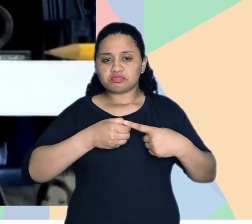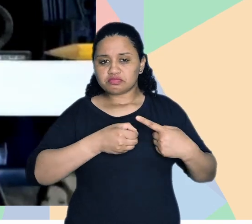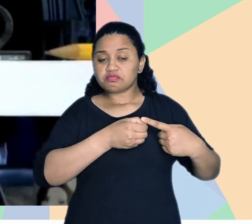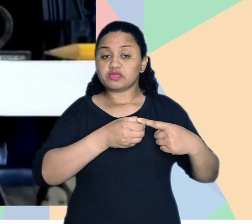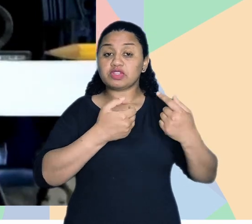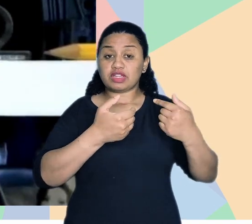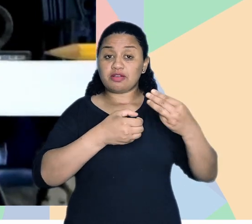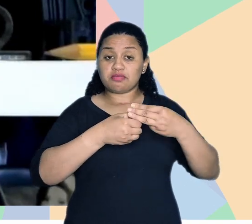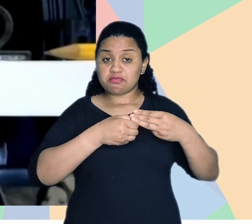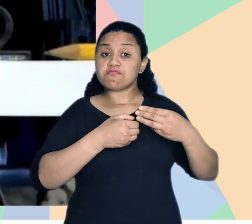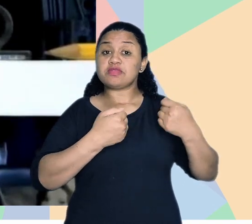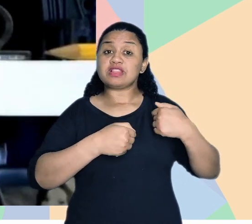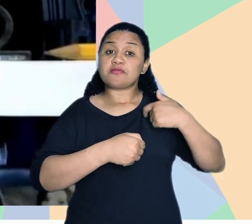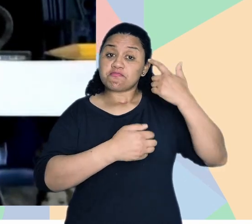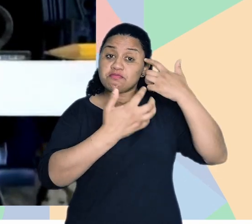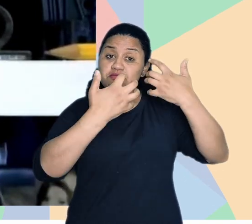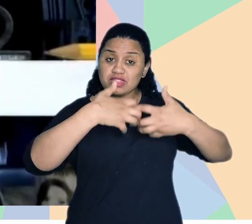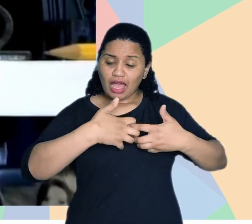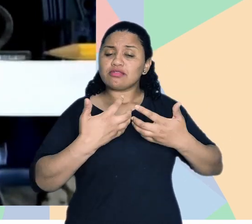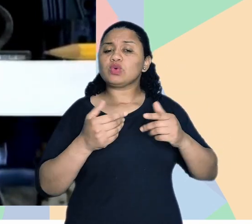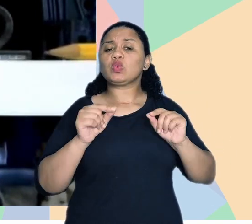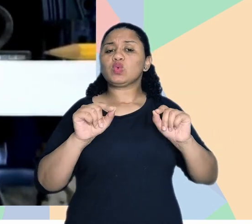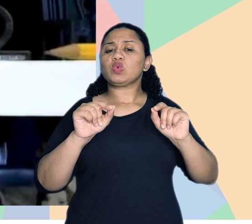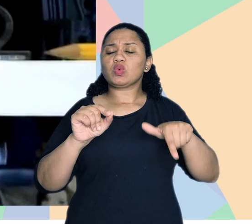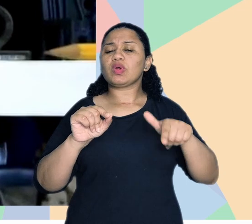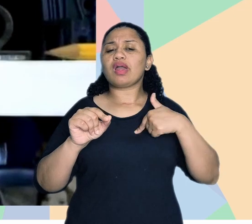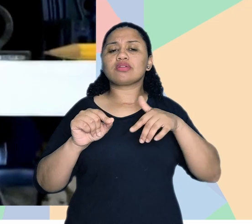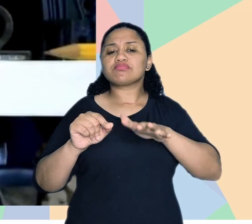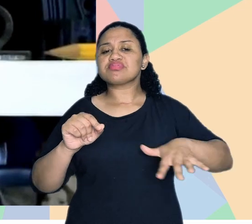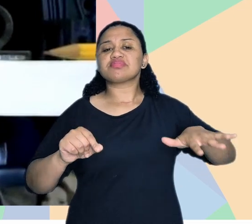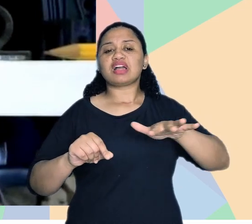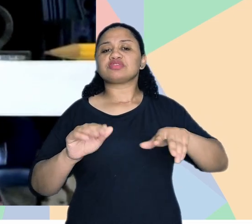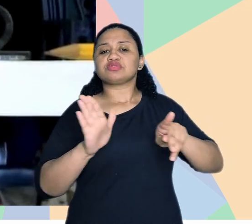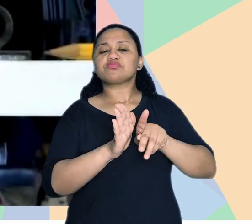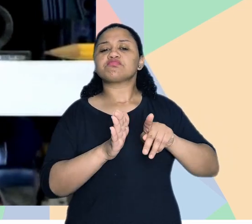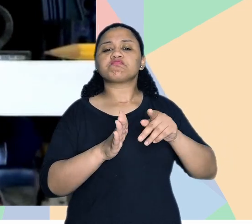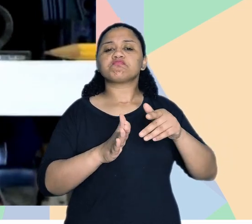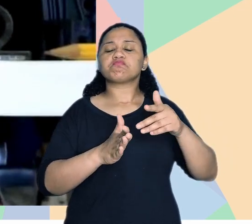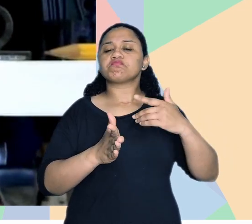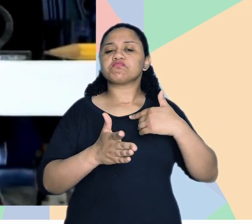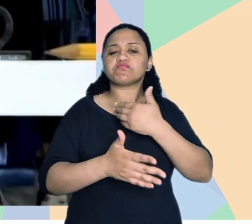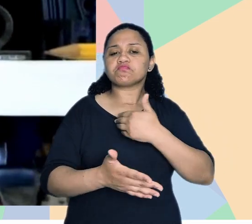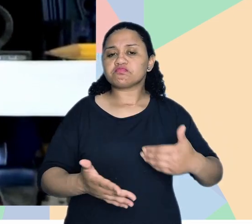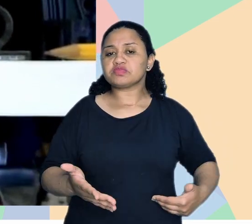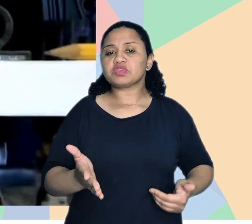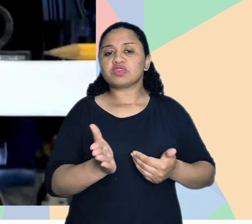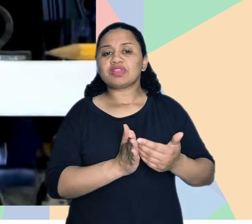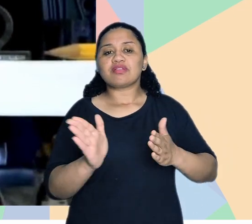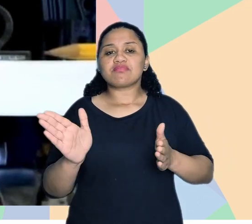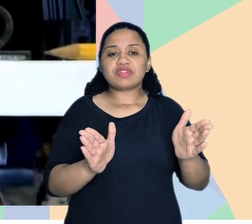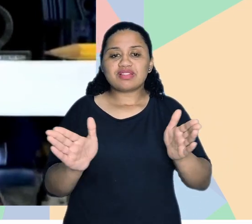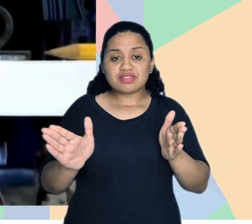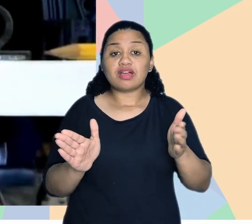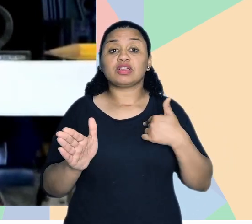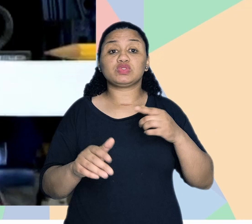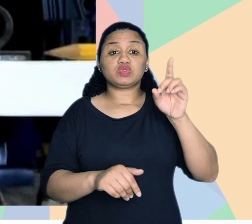que a gente precisa começar, né, pensando em cidade, é o espaço público urbano, né? Então, começar